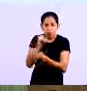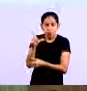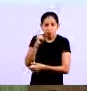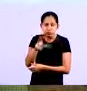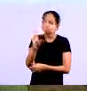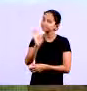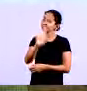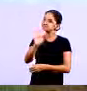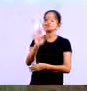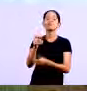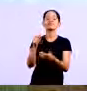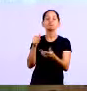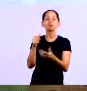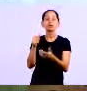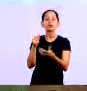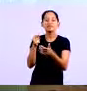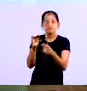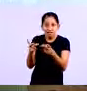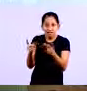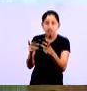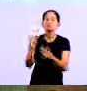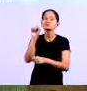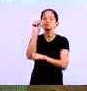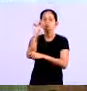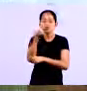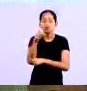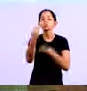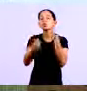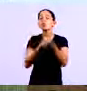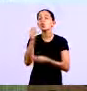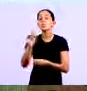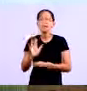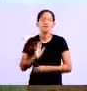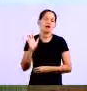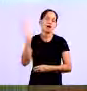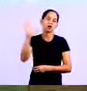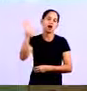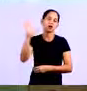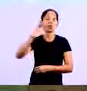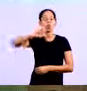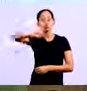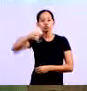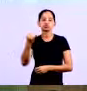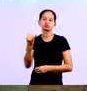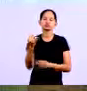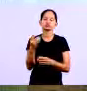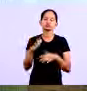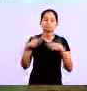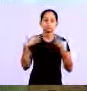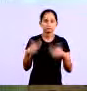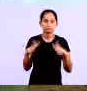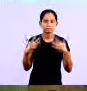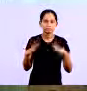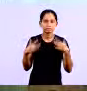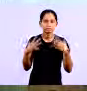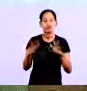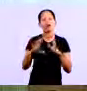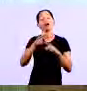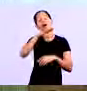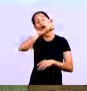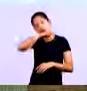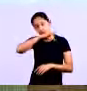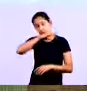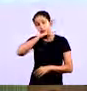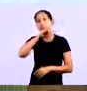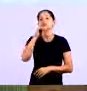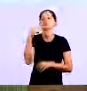sabe que ela atrasa. Ou quando isso não acontece, o ele vai fazer? Ele vai cobrar um juro alto, e essa empresa, ao atrasar o pagamento, vai ter que pagar um ju